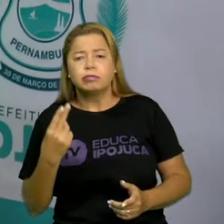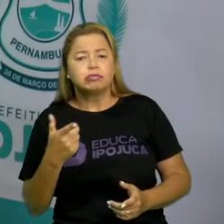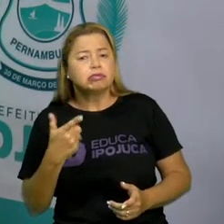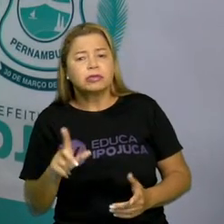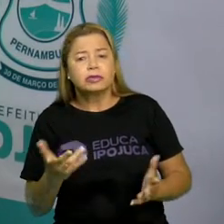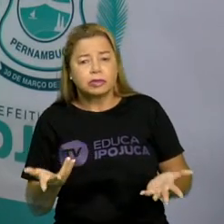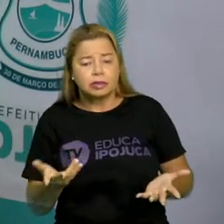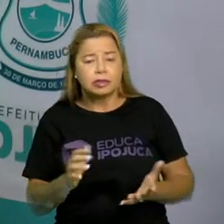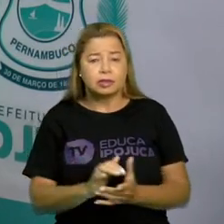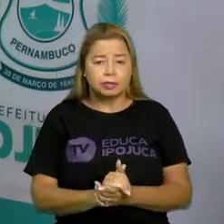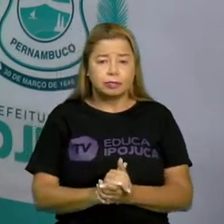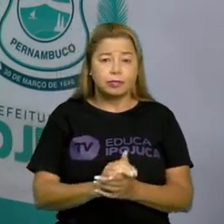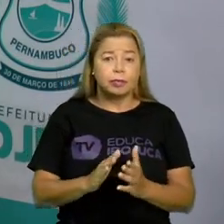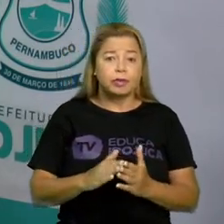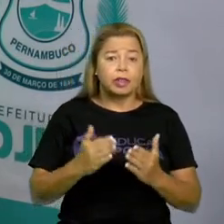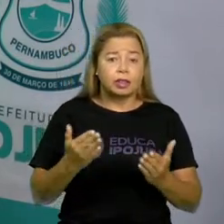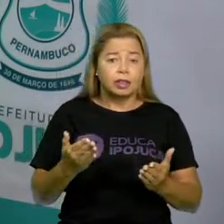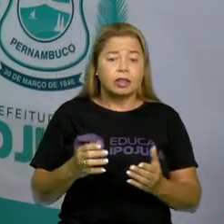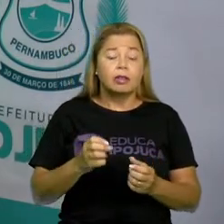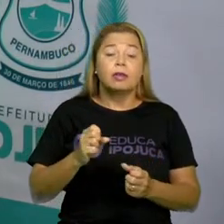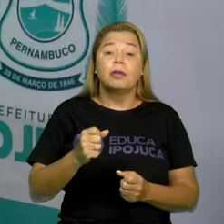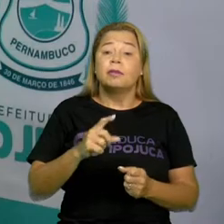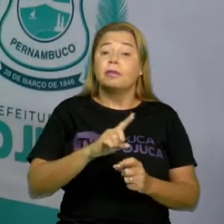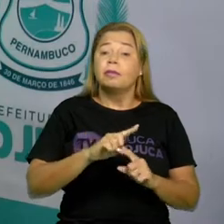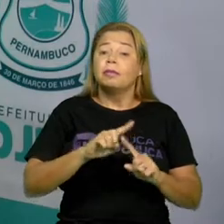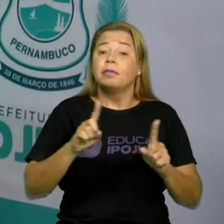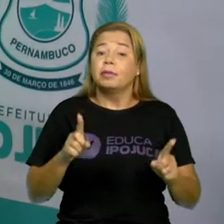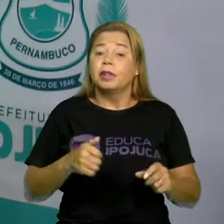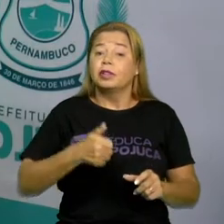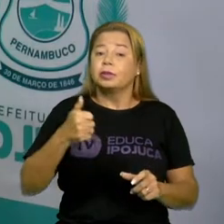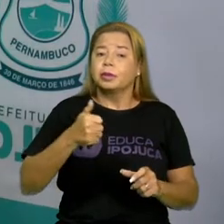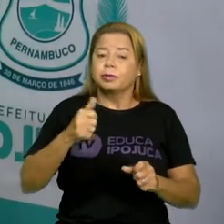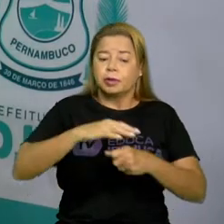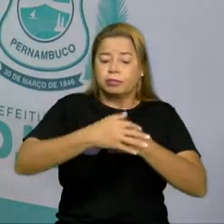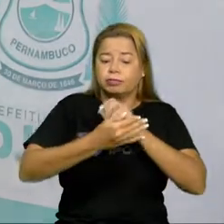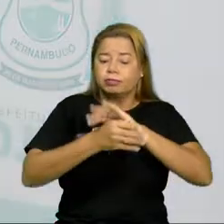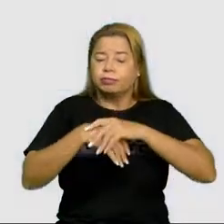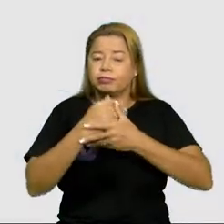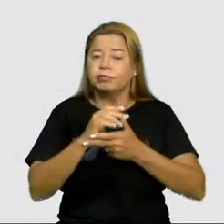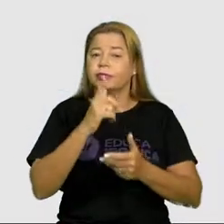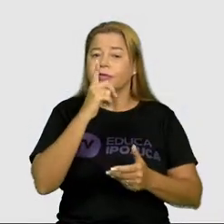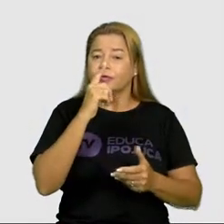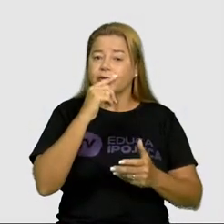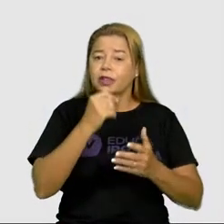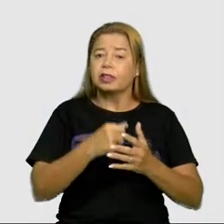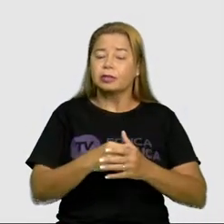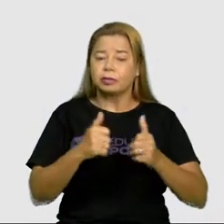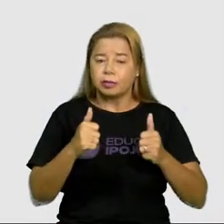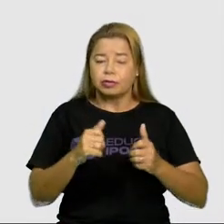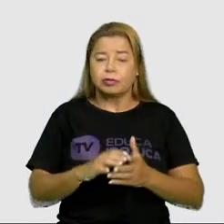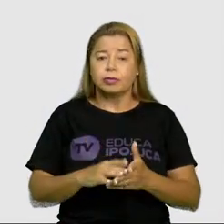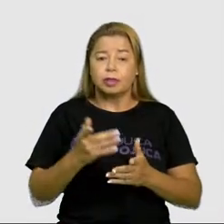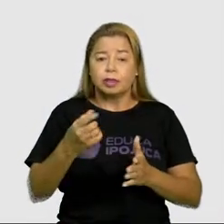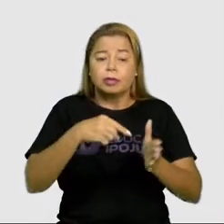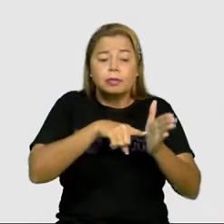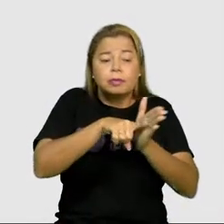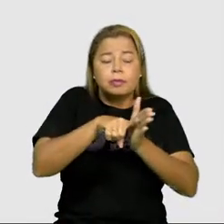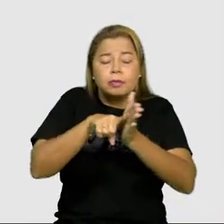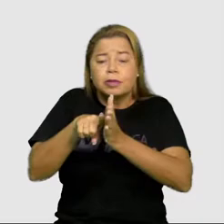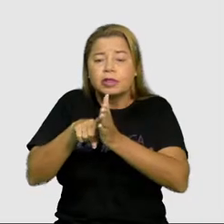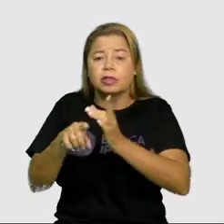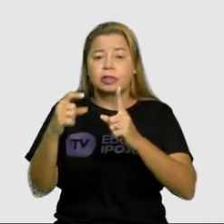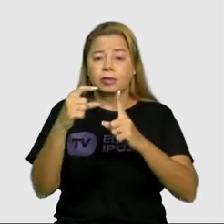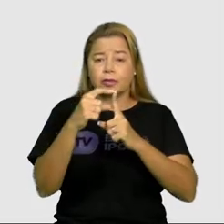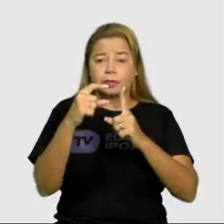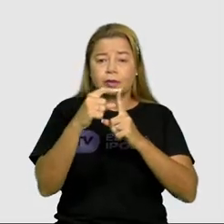Né? Mas primeiro tem que fazer aquela higienezinha na mão pra colocar no rosto. Então, pesquise palavras com sons nasais e